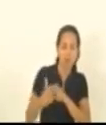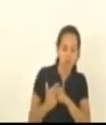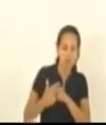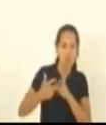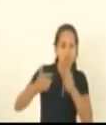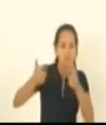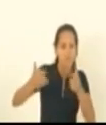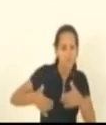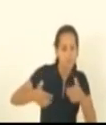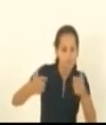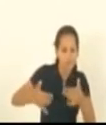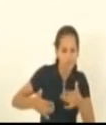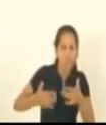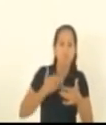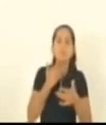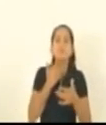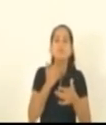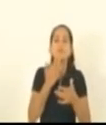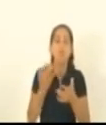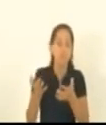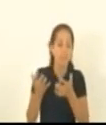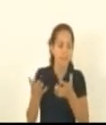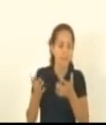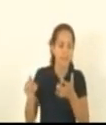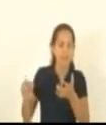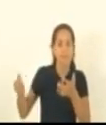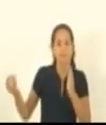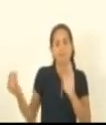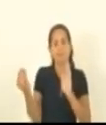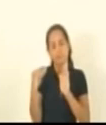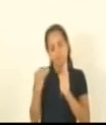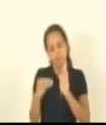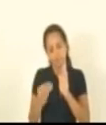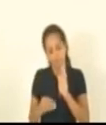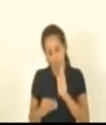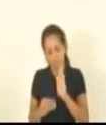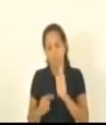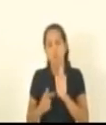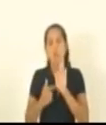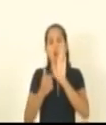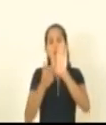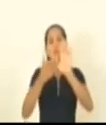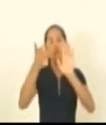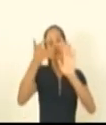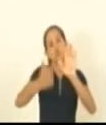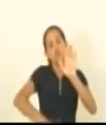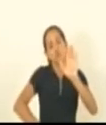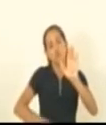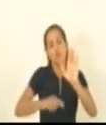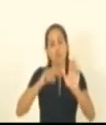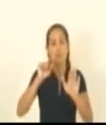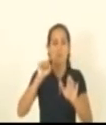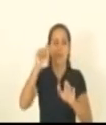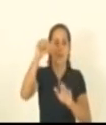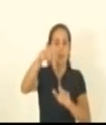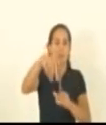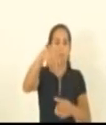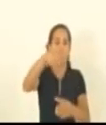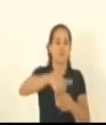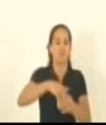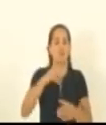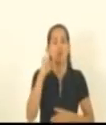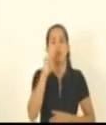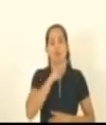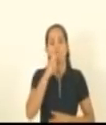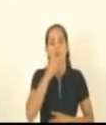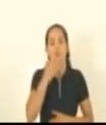explicar o que eles quiserem que seja explicado e reapresentar para a votação em urgência o mais breve